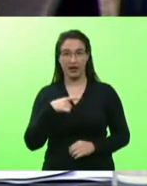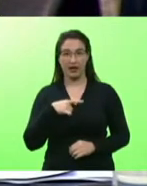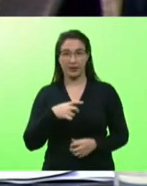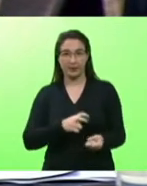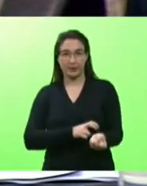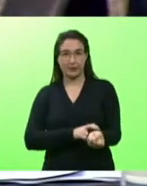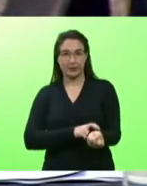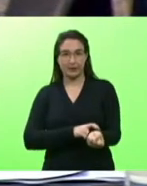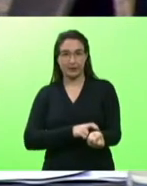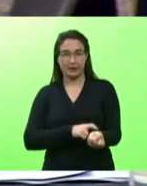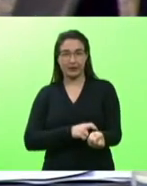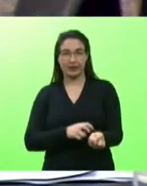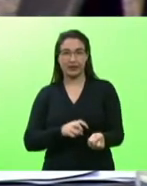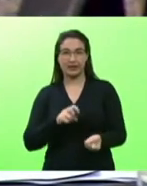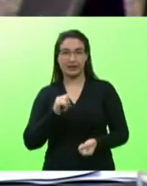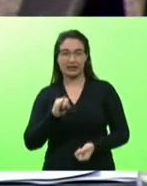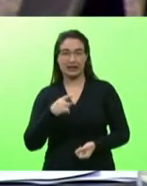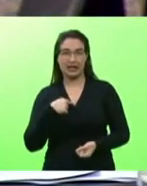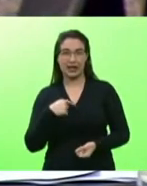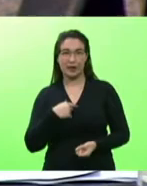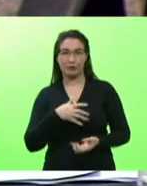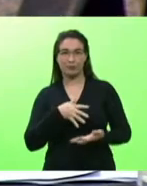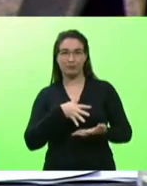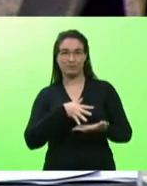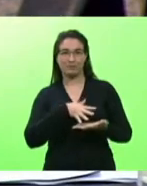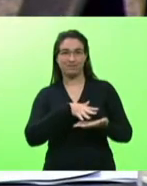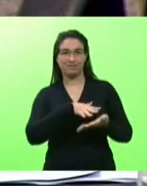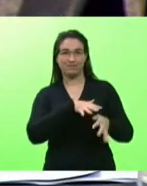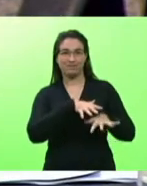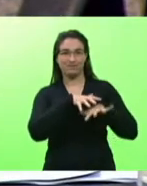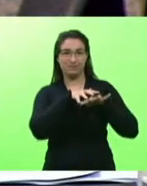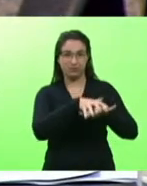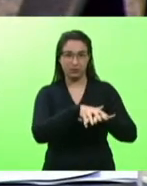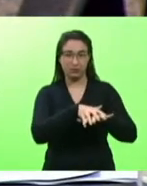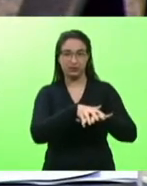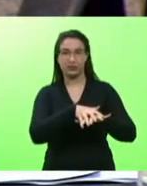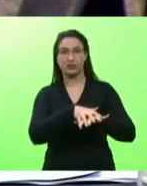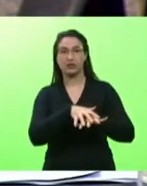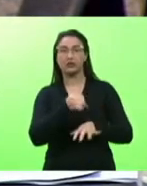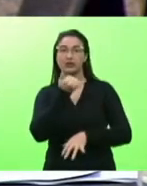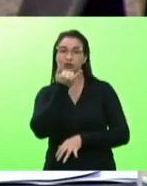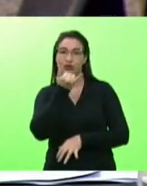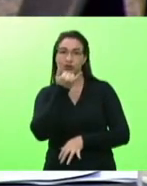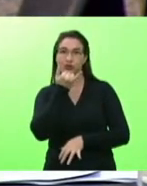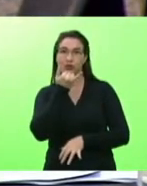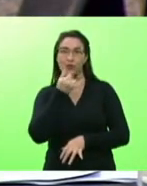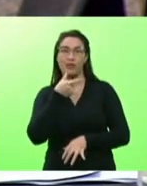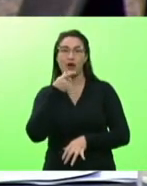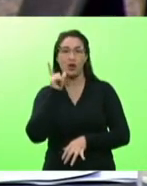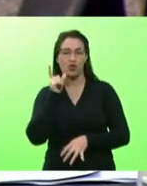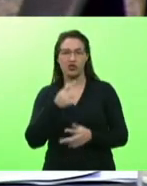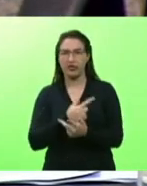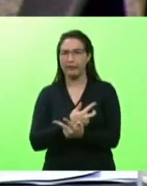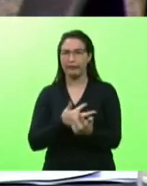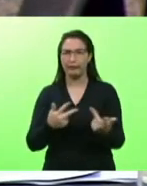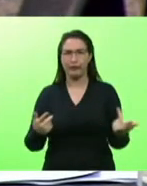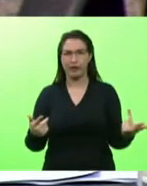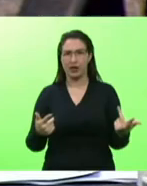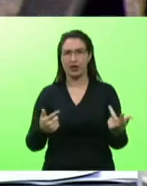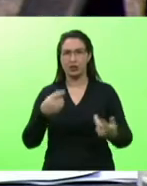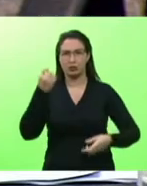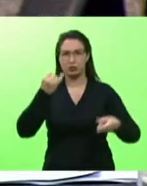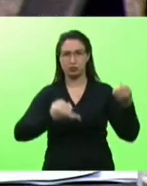para alguém, eu magoei alguém por dentro, com a minha grossura ontem ali, teve várias manifestações nesse sentido.